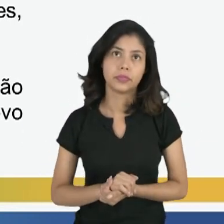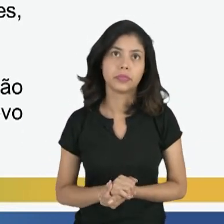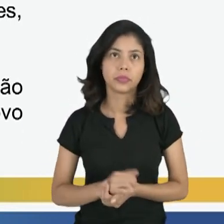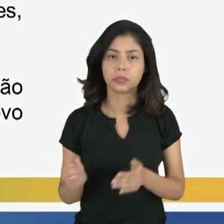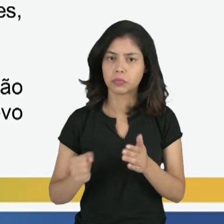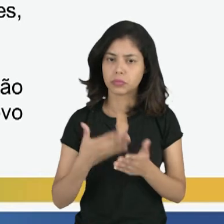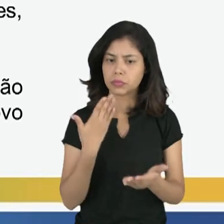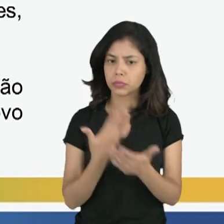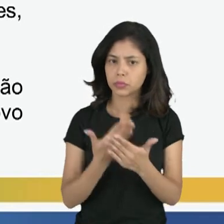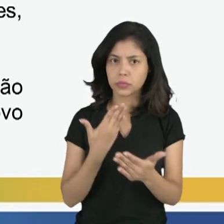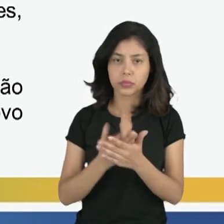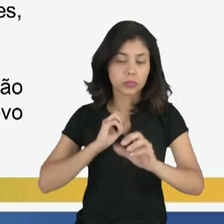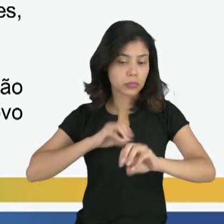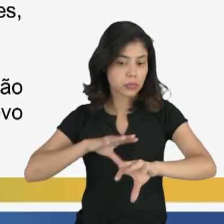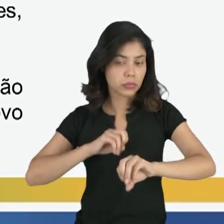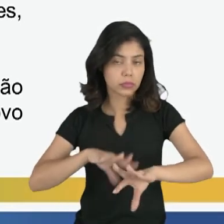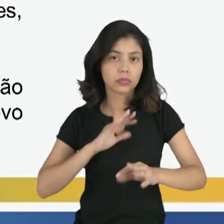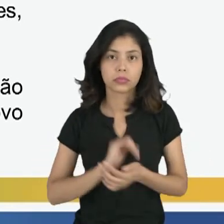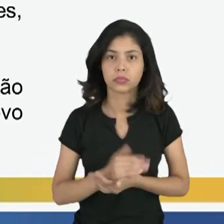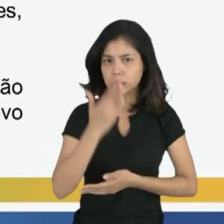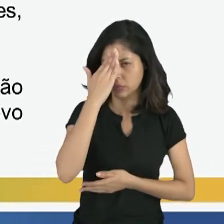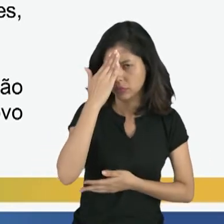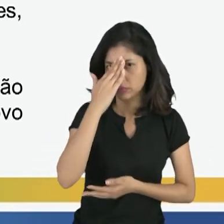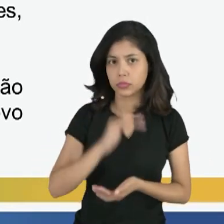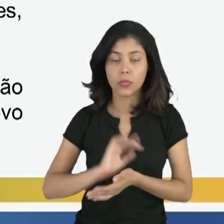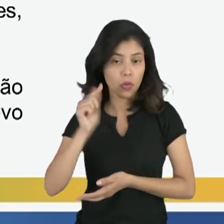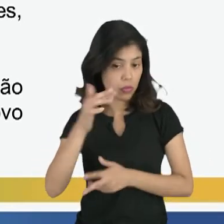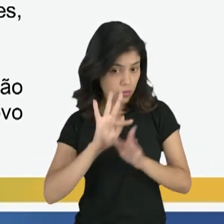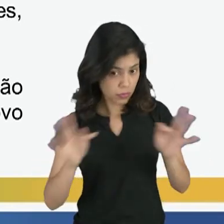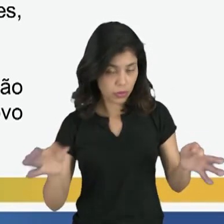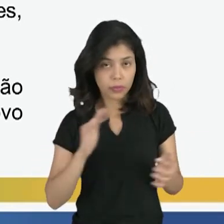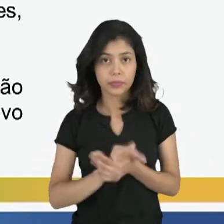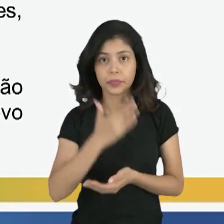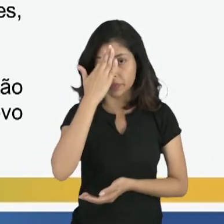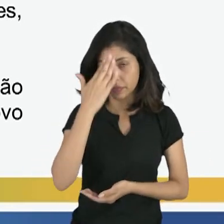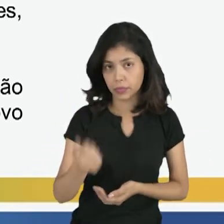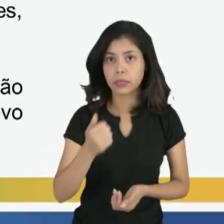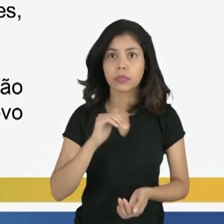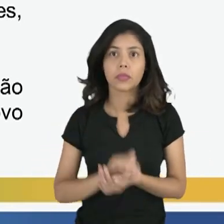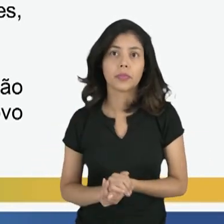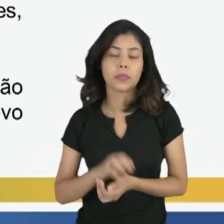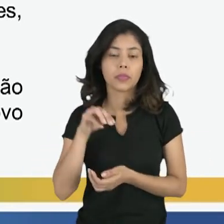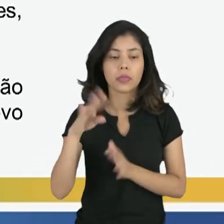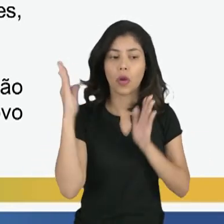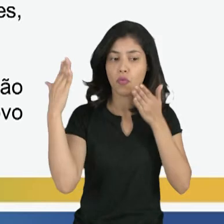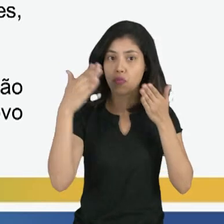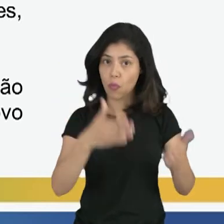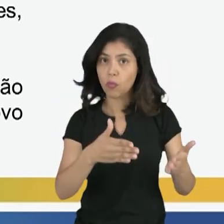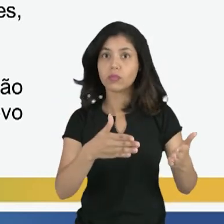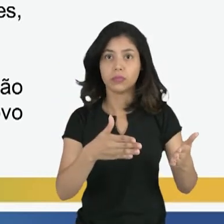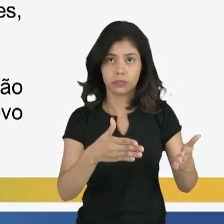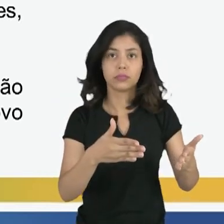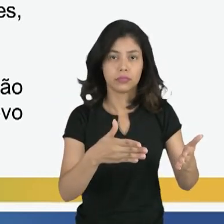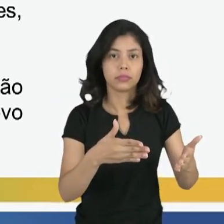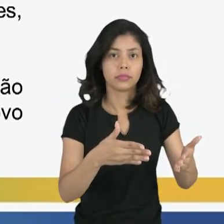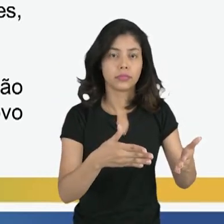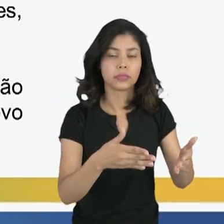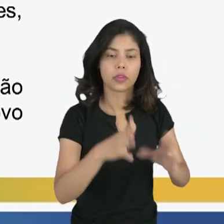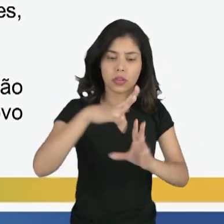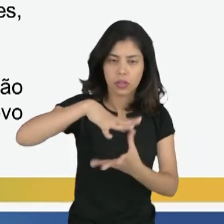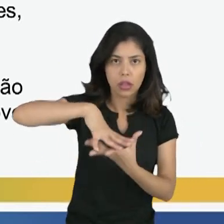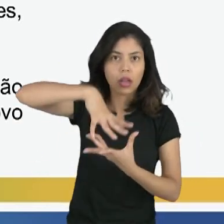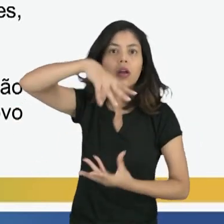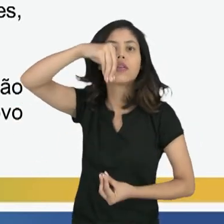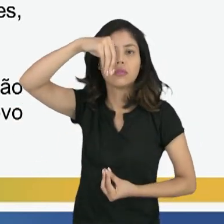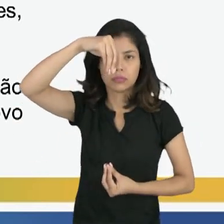estudo não ensina compreensão. Outra frase dele, a sabedoria é a meta da alma humana,